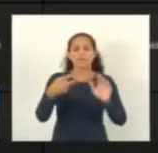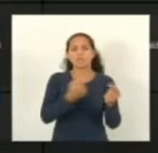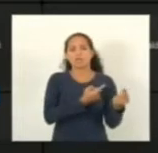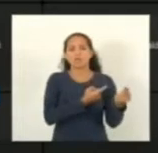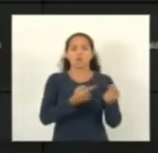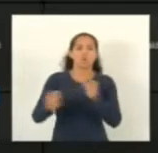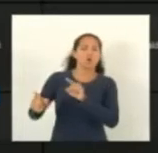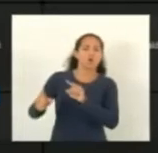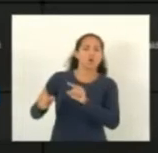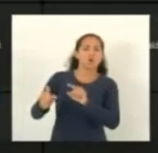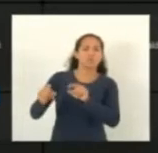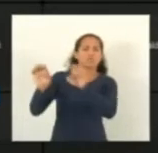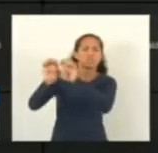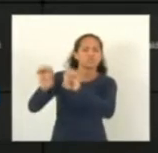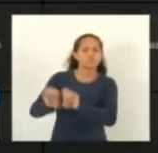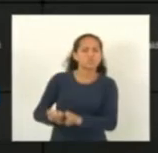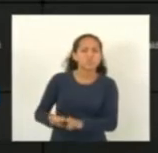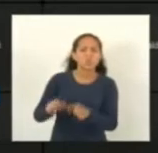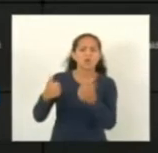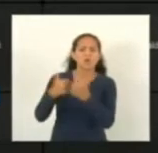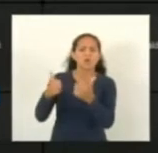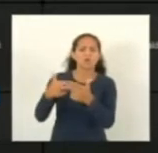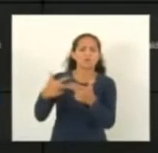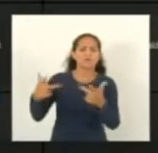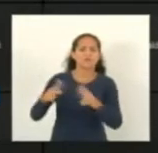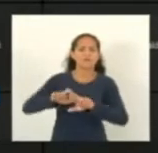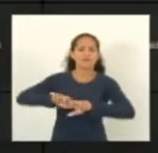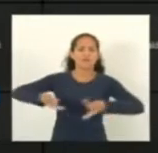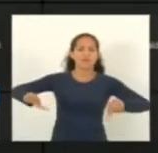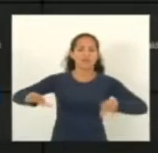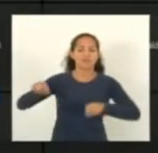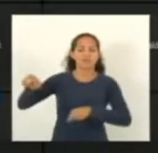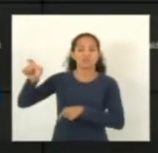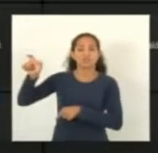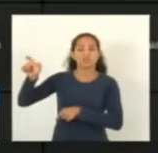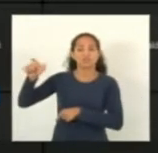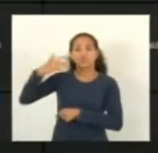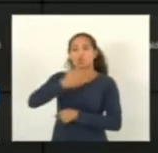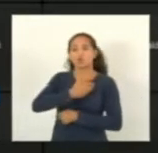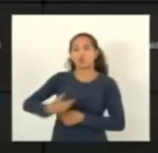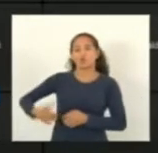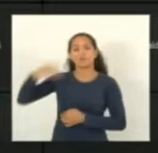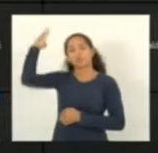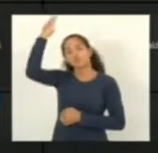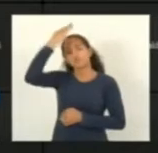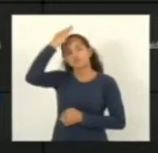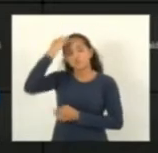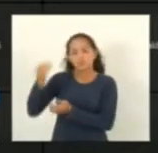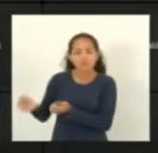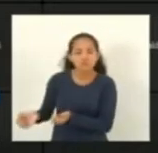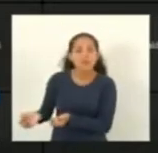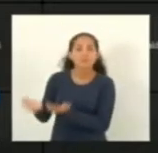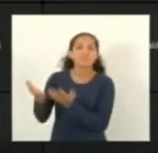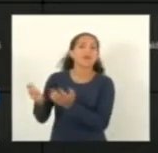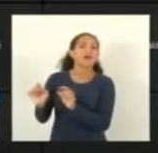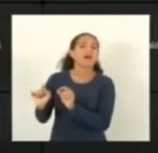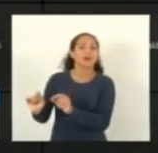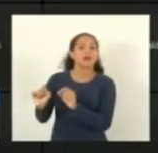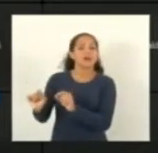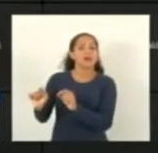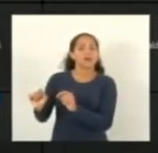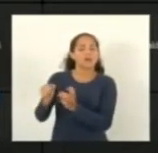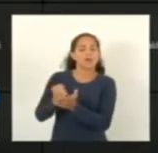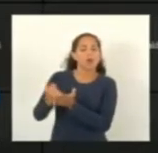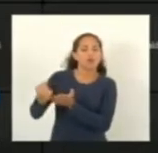o governo do Estado já oferece aí vantagens através desses